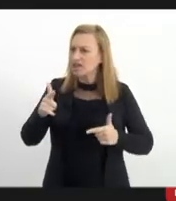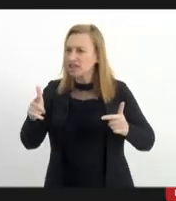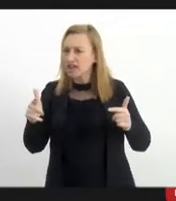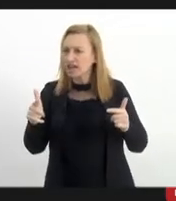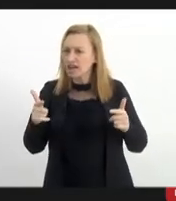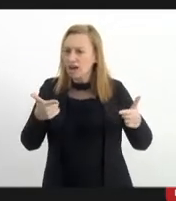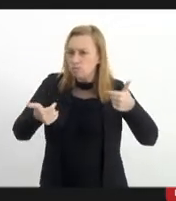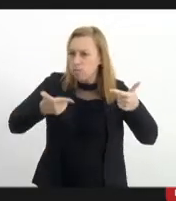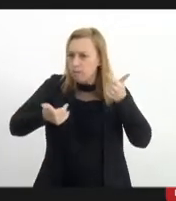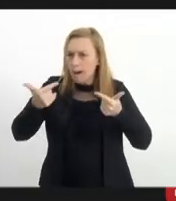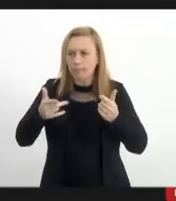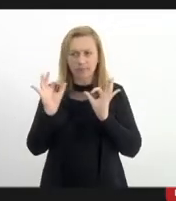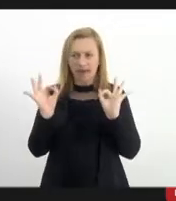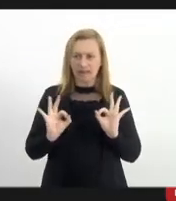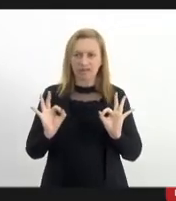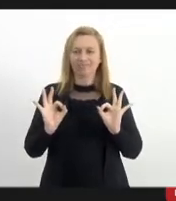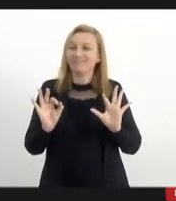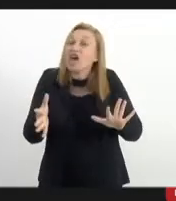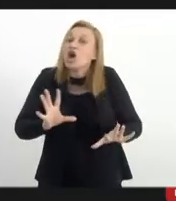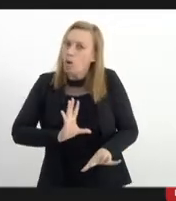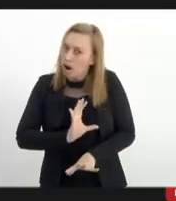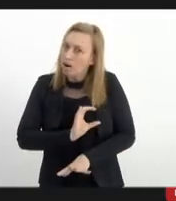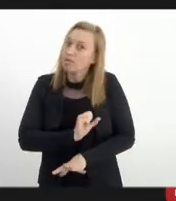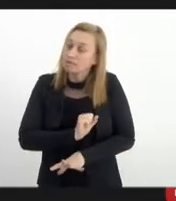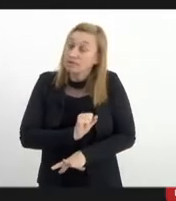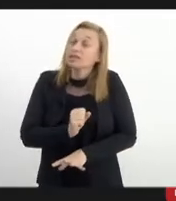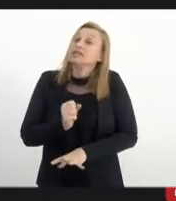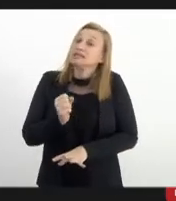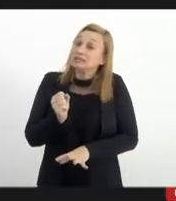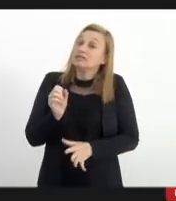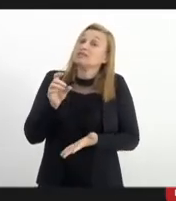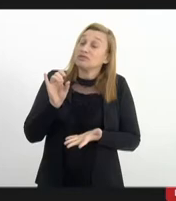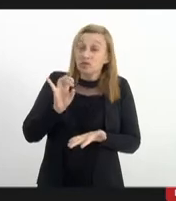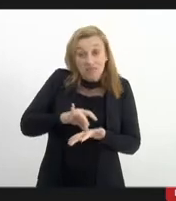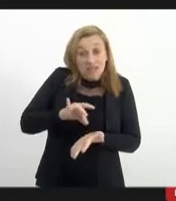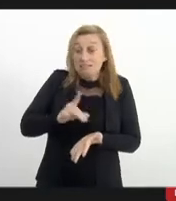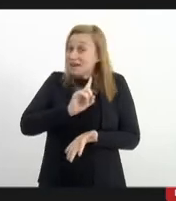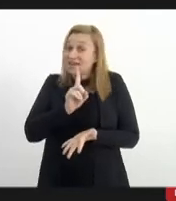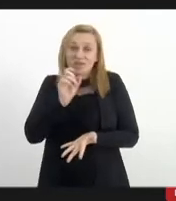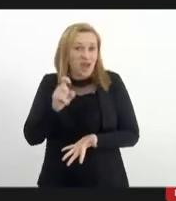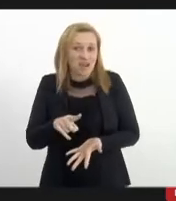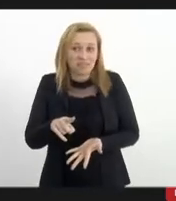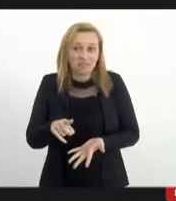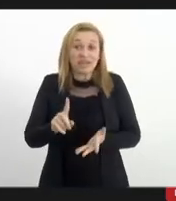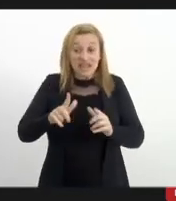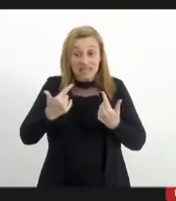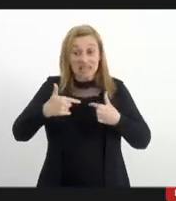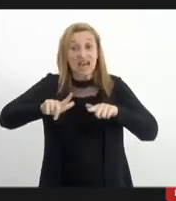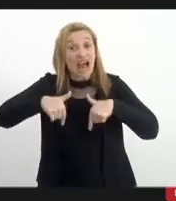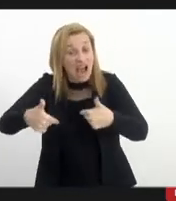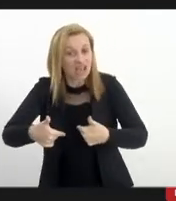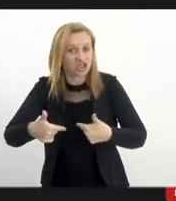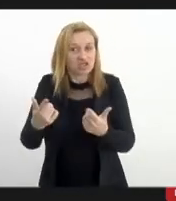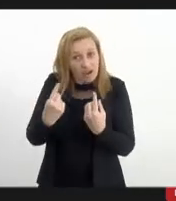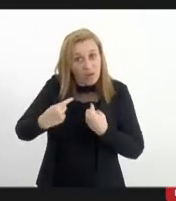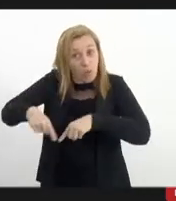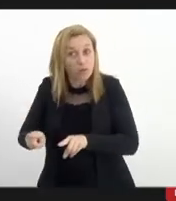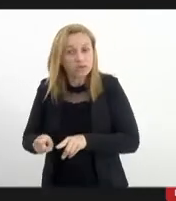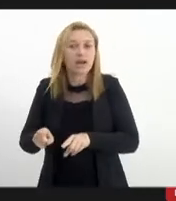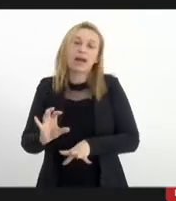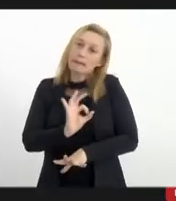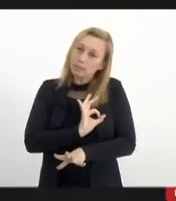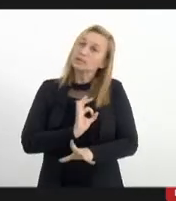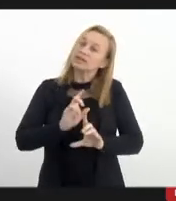utopia. Eu adoraria que fosse assim, mas, infelizmente, não é. Eles reagem. E aí, a polícia tem que se fazer